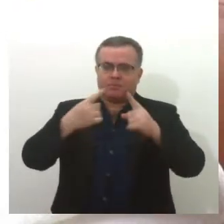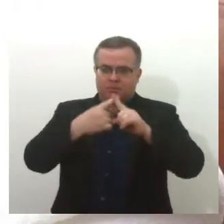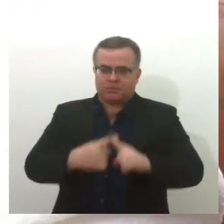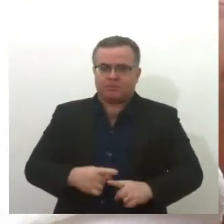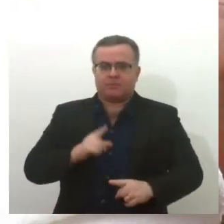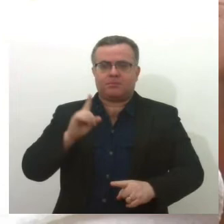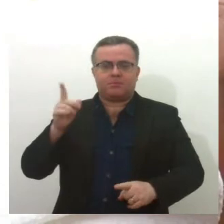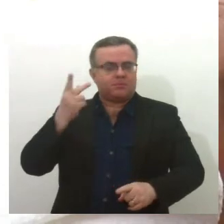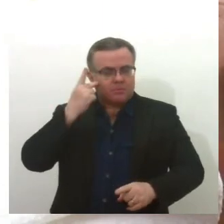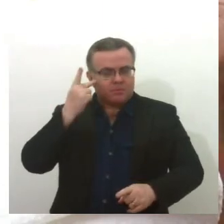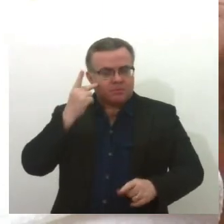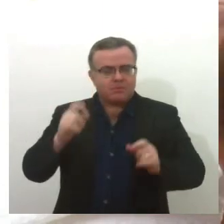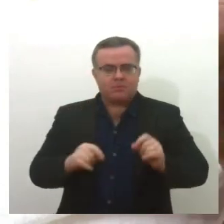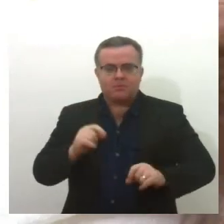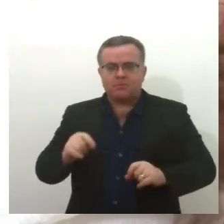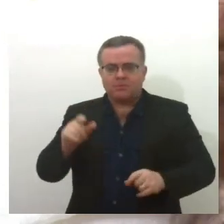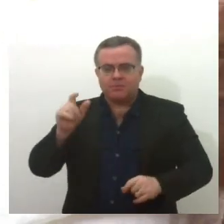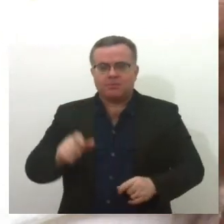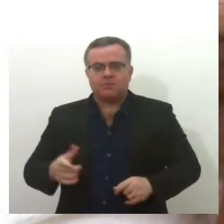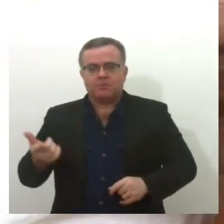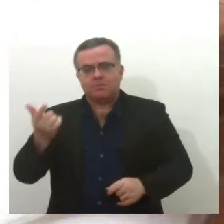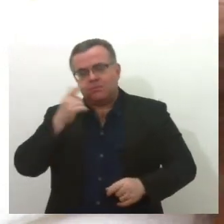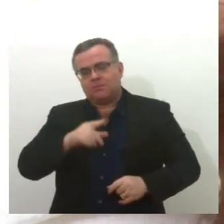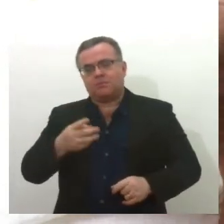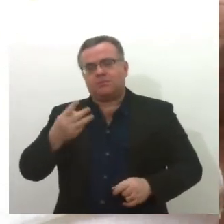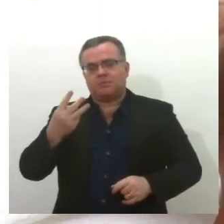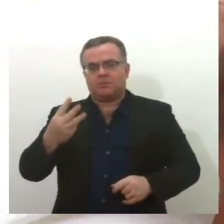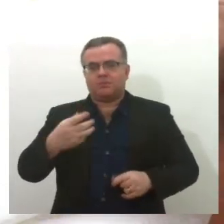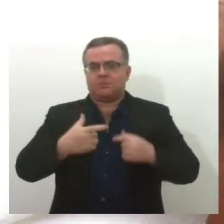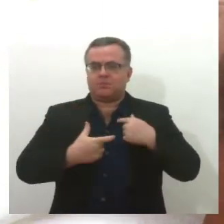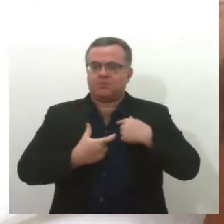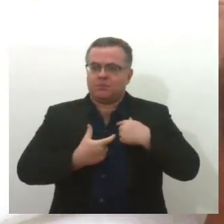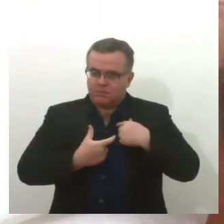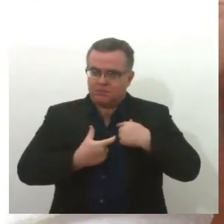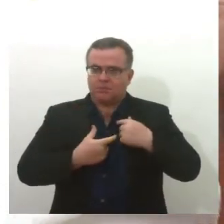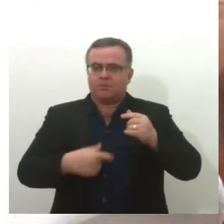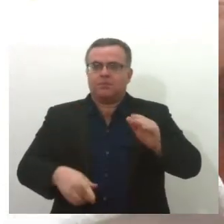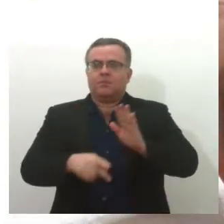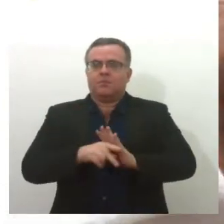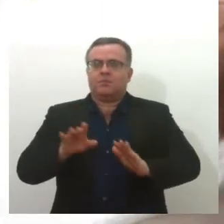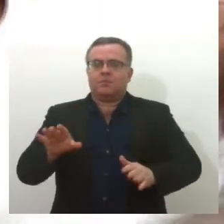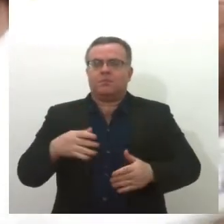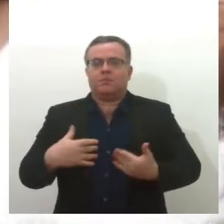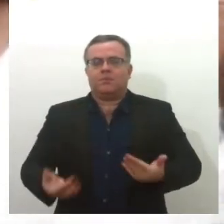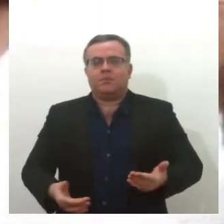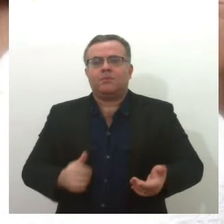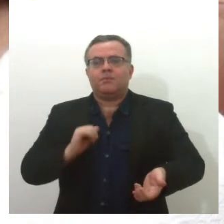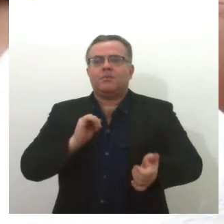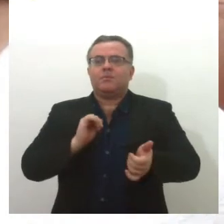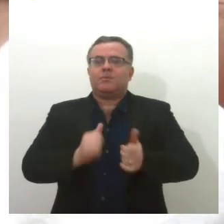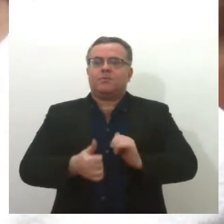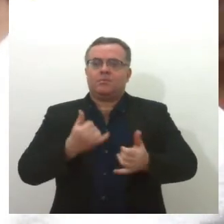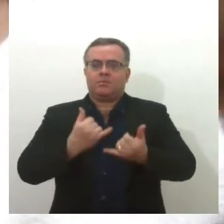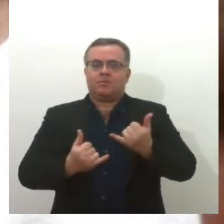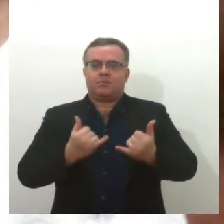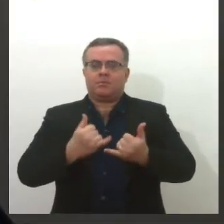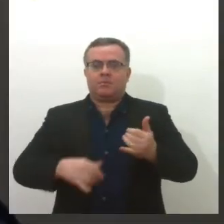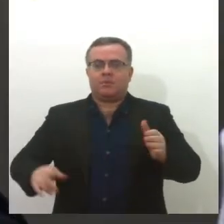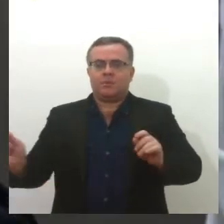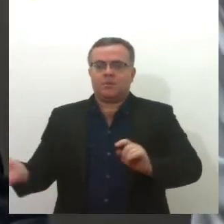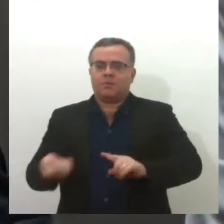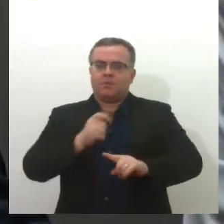São Paulo. A atleta ganhou três medalhas na modalidade de badminton, esporte parecido com o tênis.